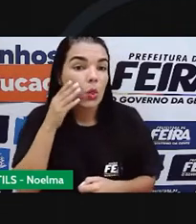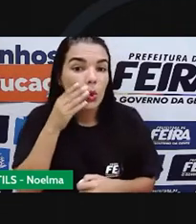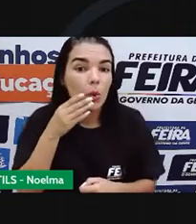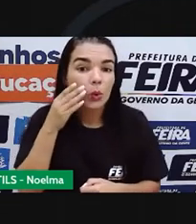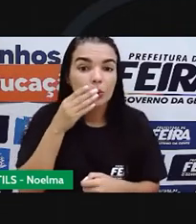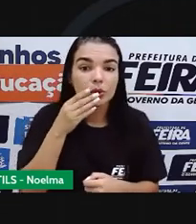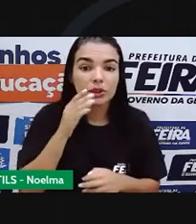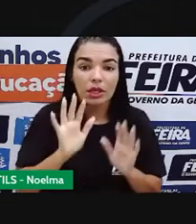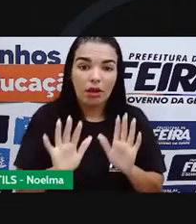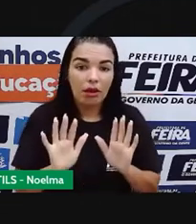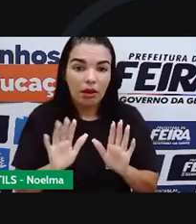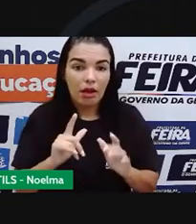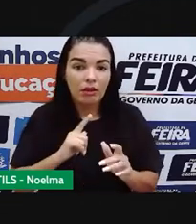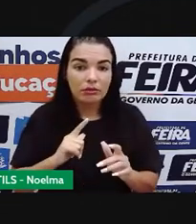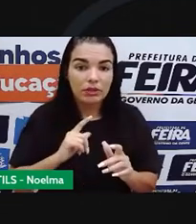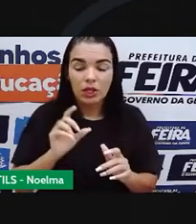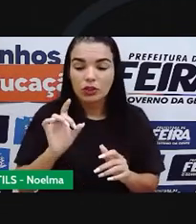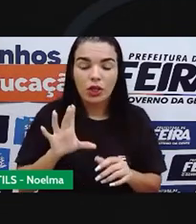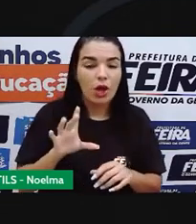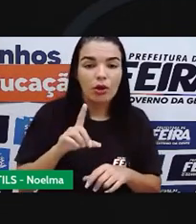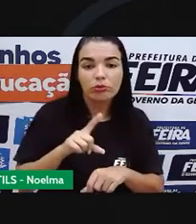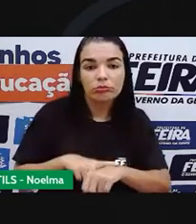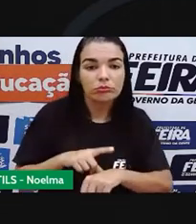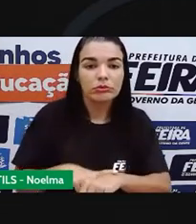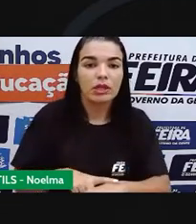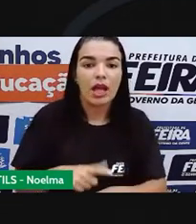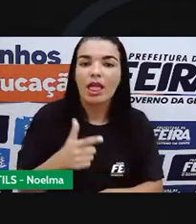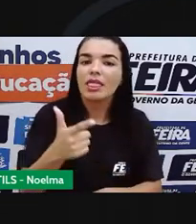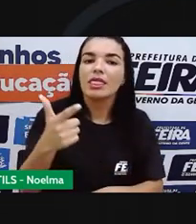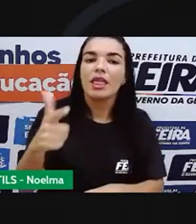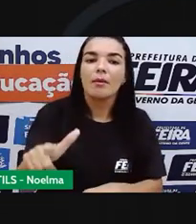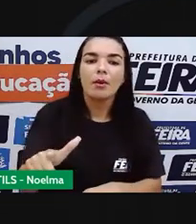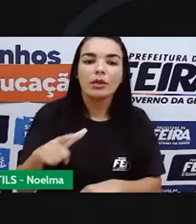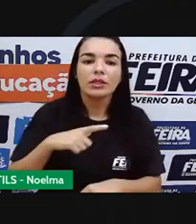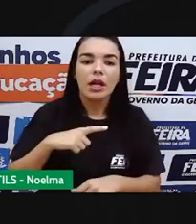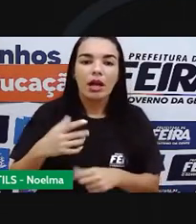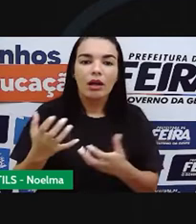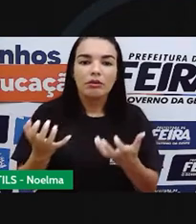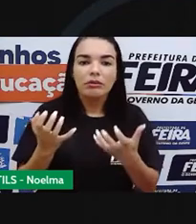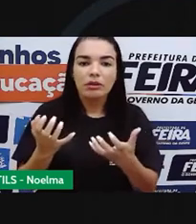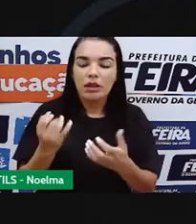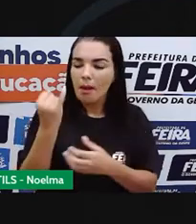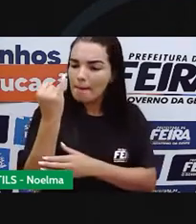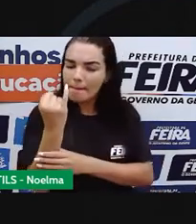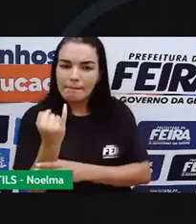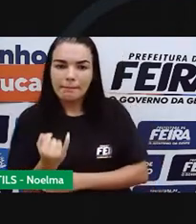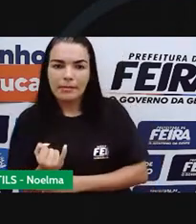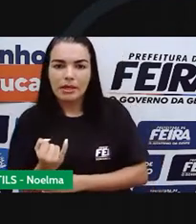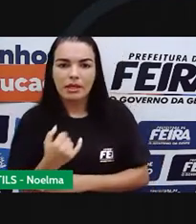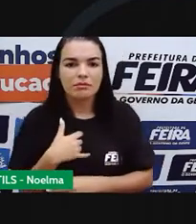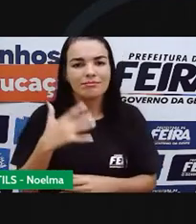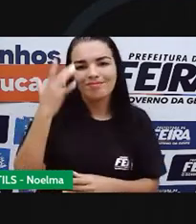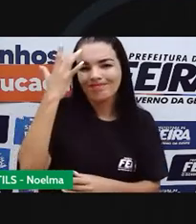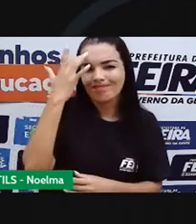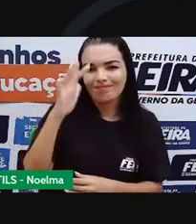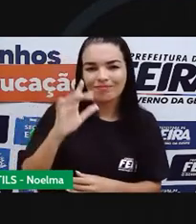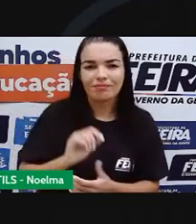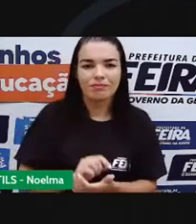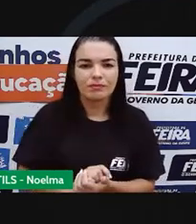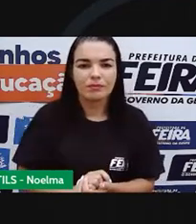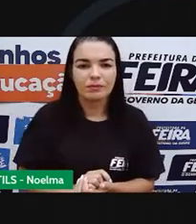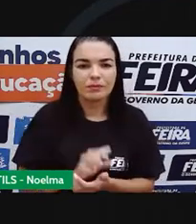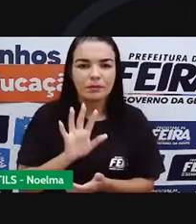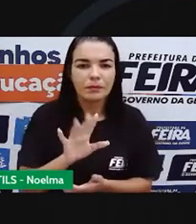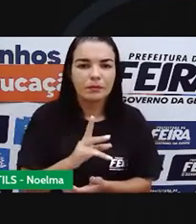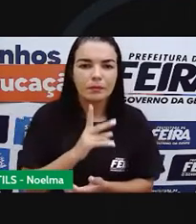doente. Eu quero chegar só até tal peso. E depois, quando passar esse tal peso, eu vou parar. Mas é mentira, você não para. A anorexia e a